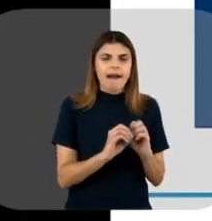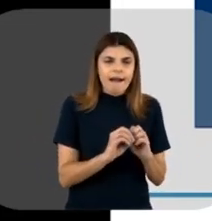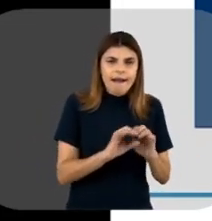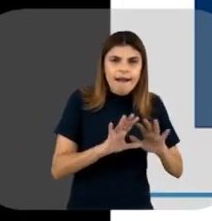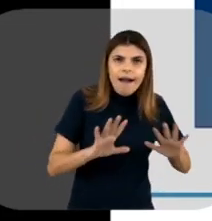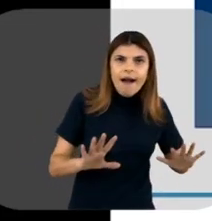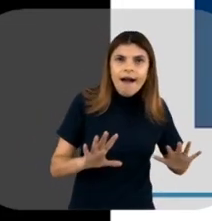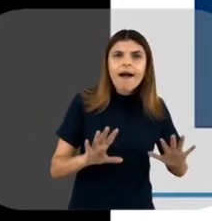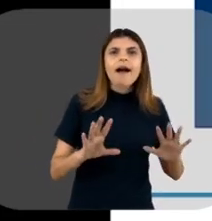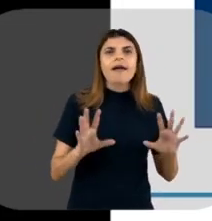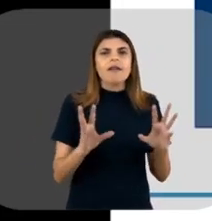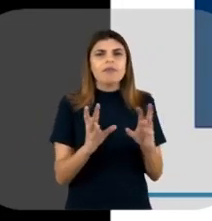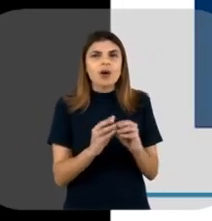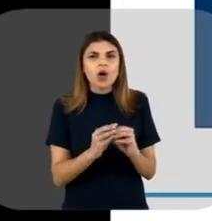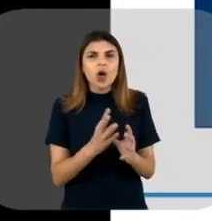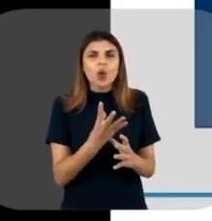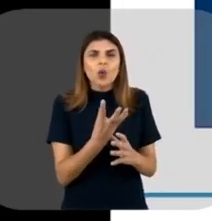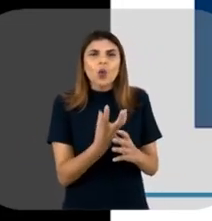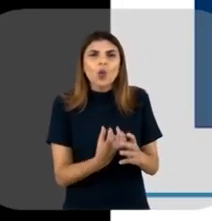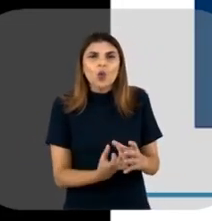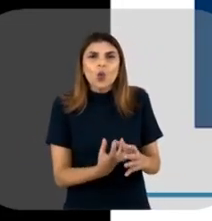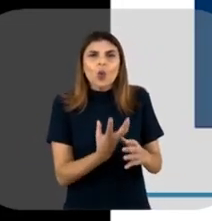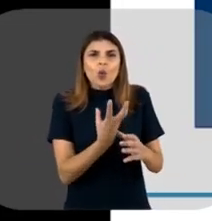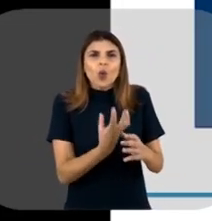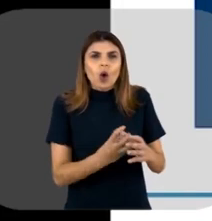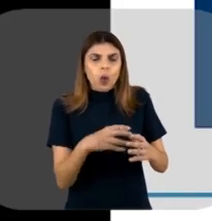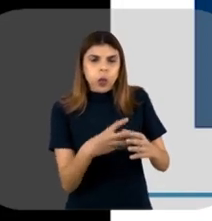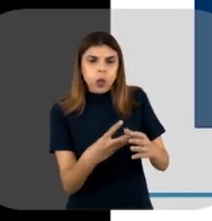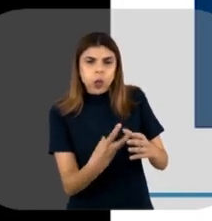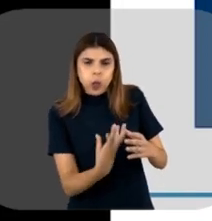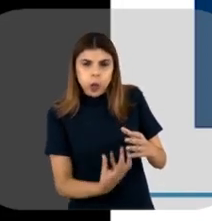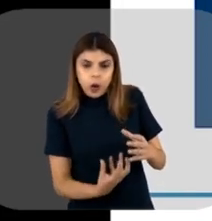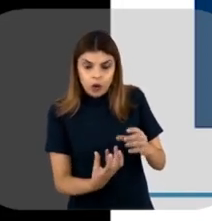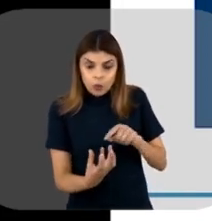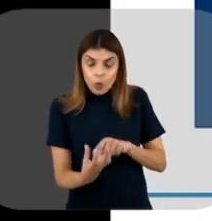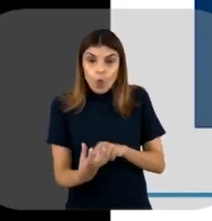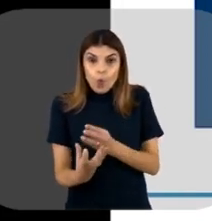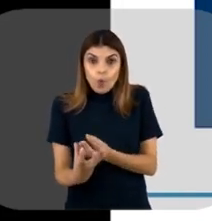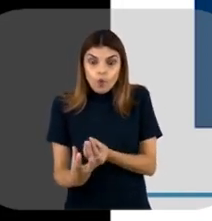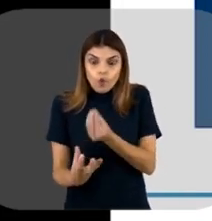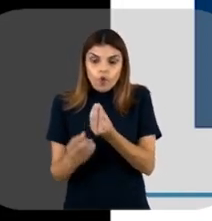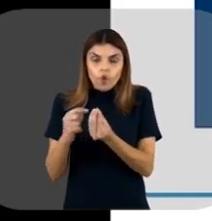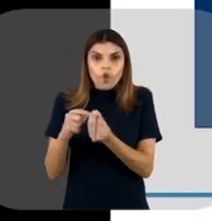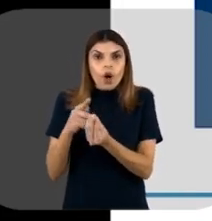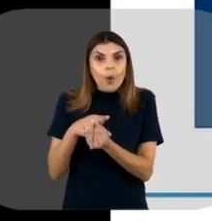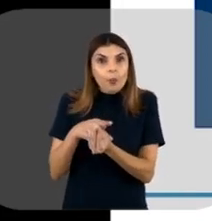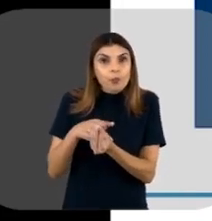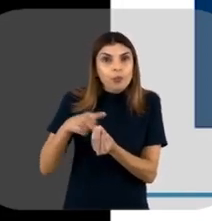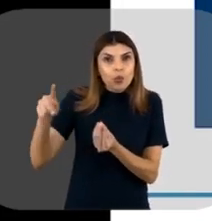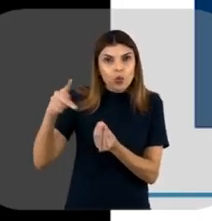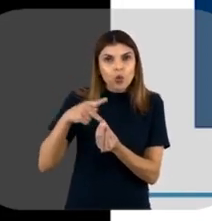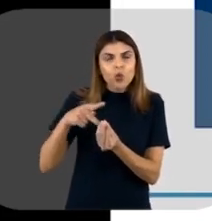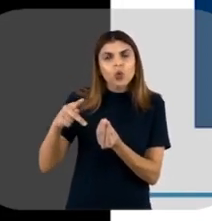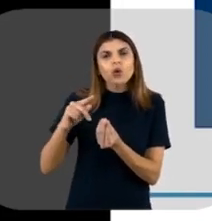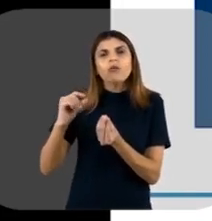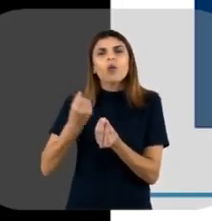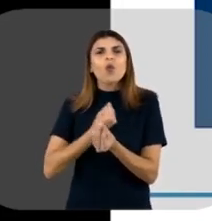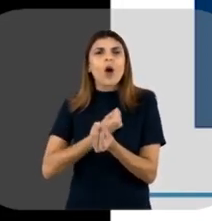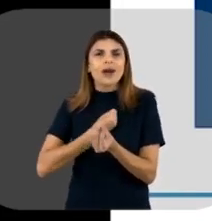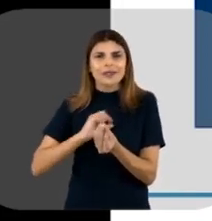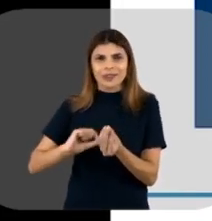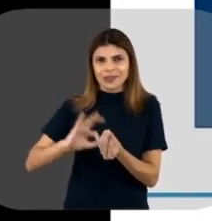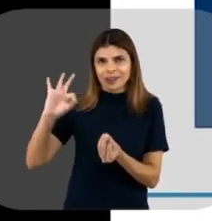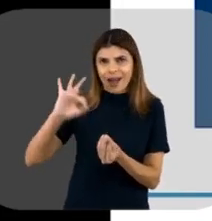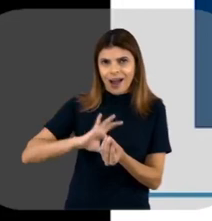filtração, por filtração ou por centrifugação. Depois, a concentração ou purificação de baixa resolução.